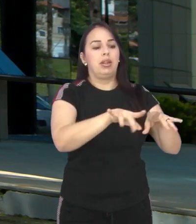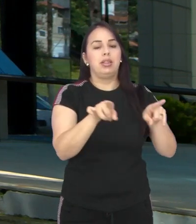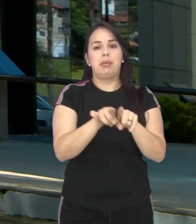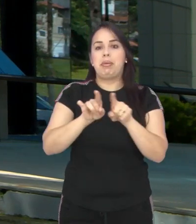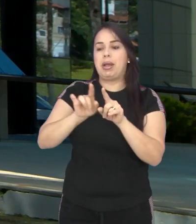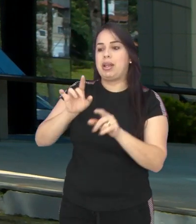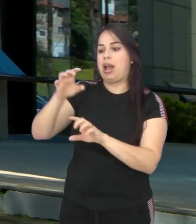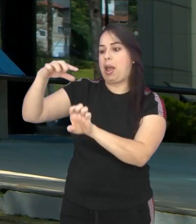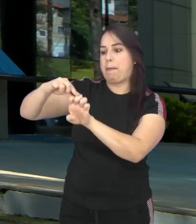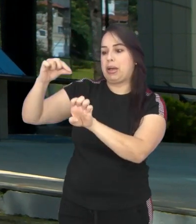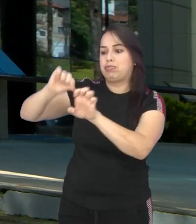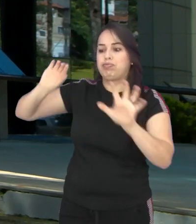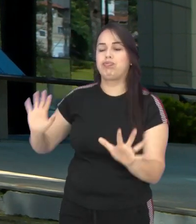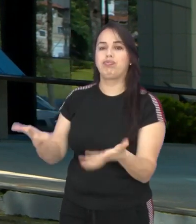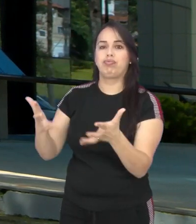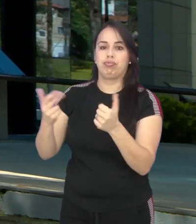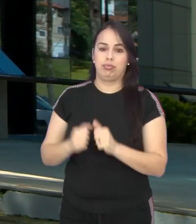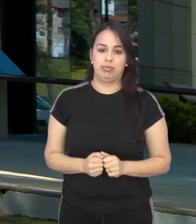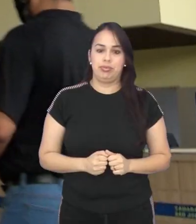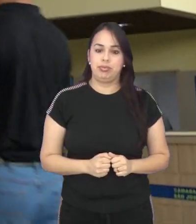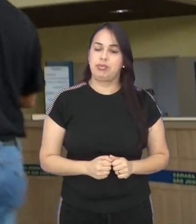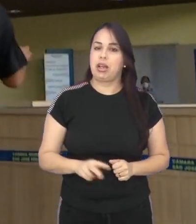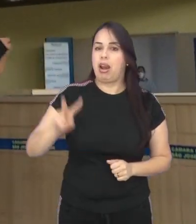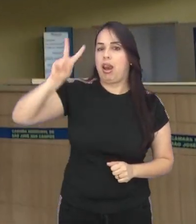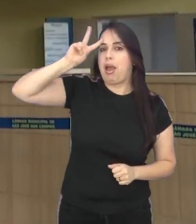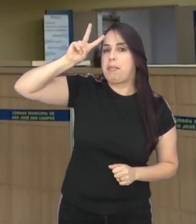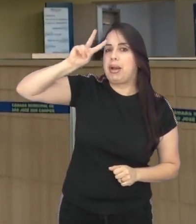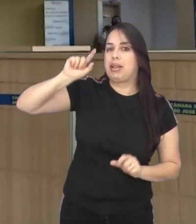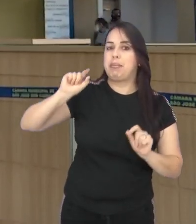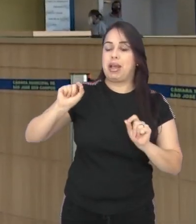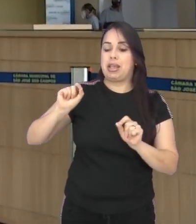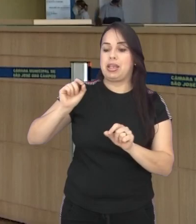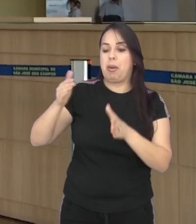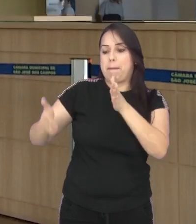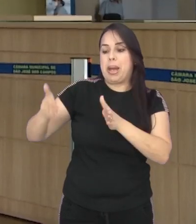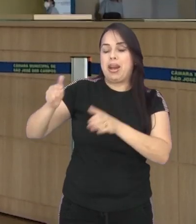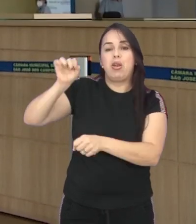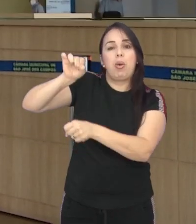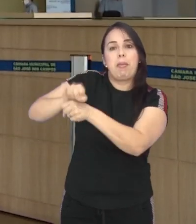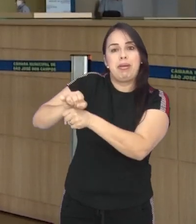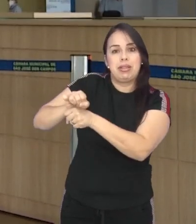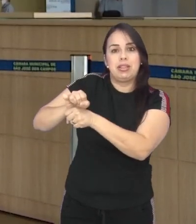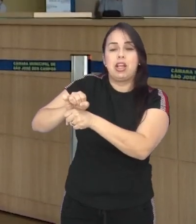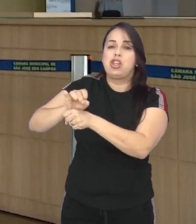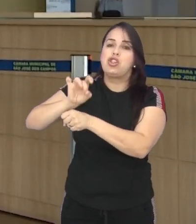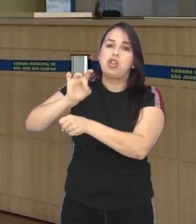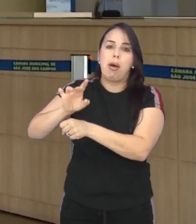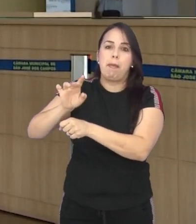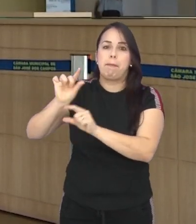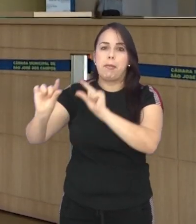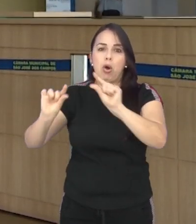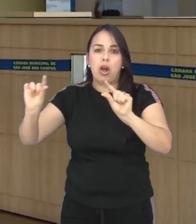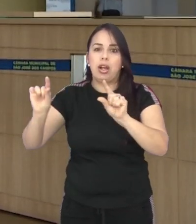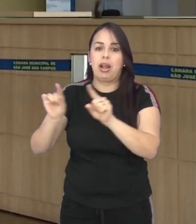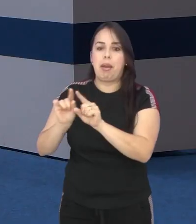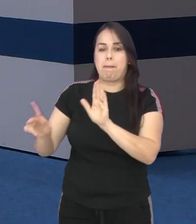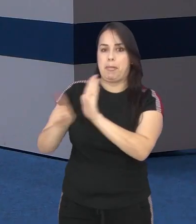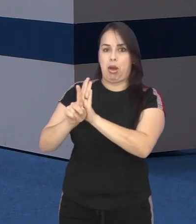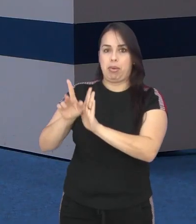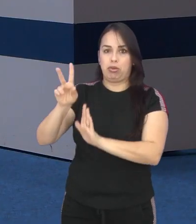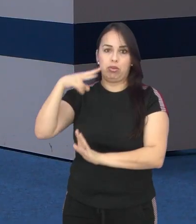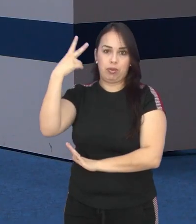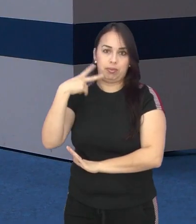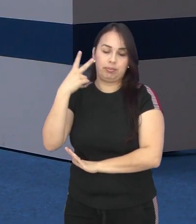fomento do empreendedorismo municipal. Vale lembrar que o recesso é apenas uma pausa nas atividades exclusivamente